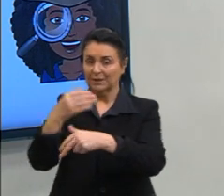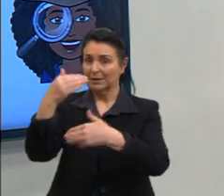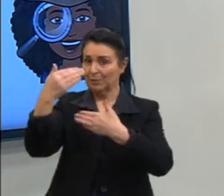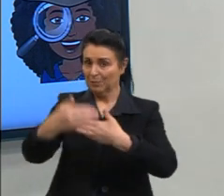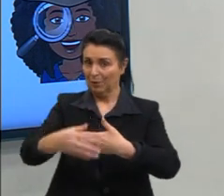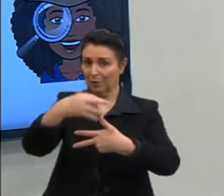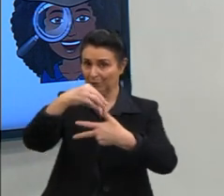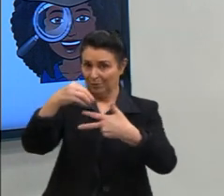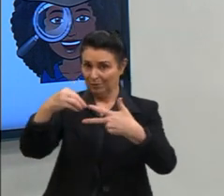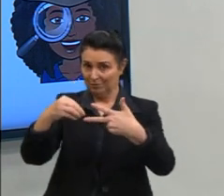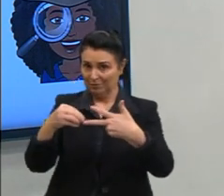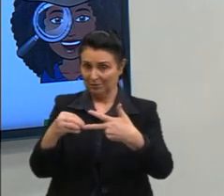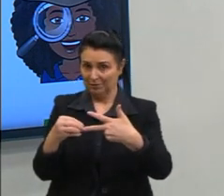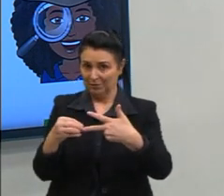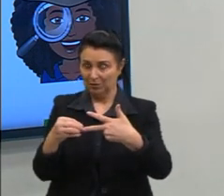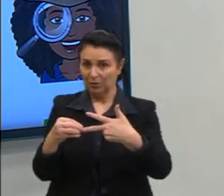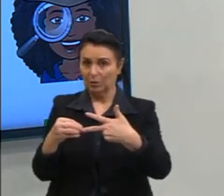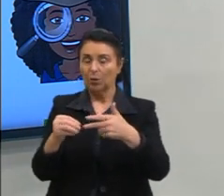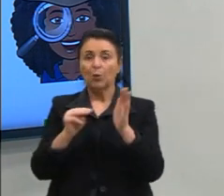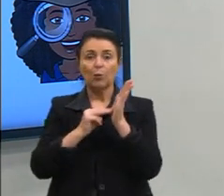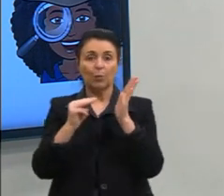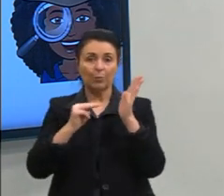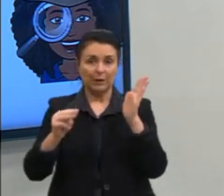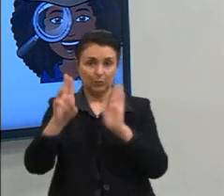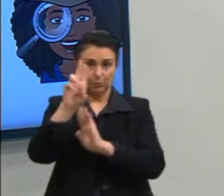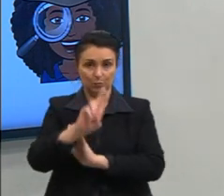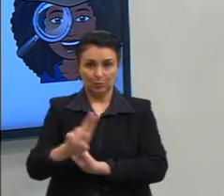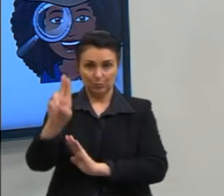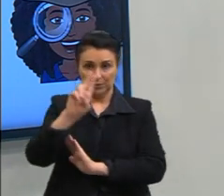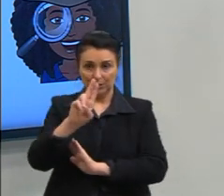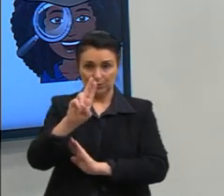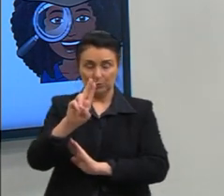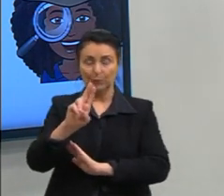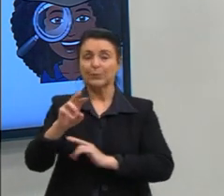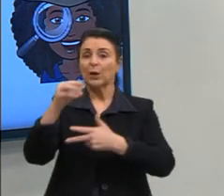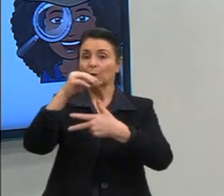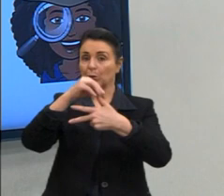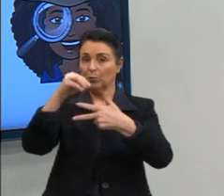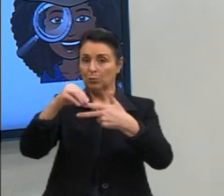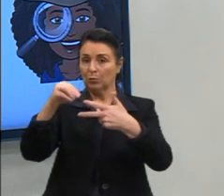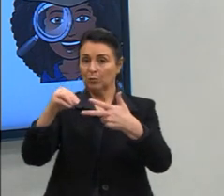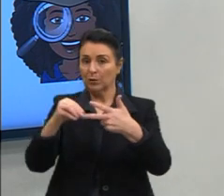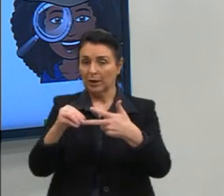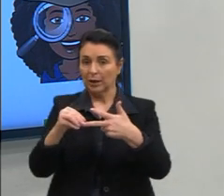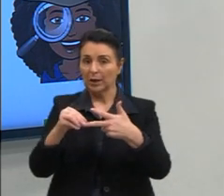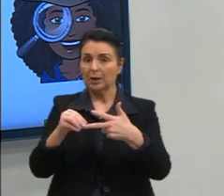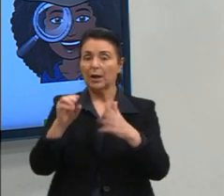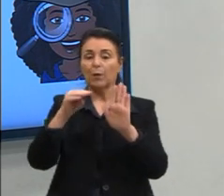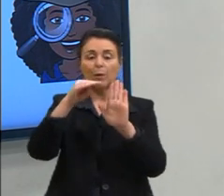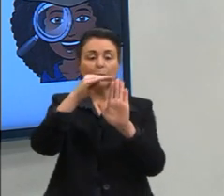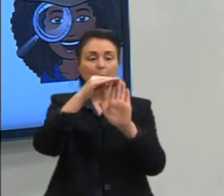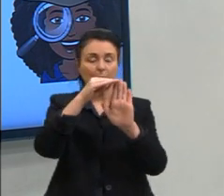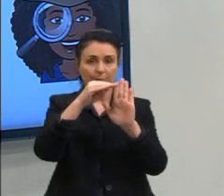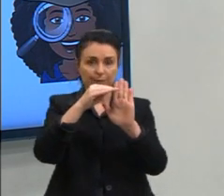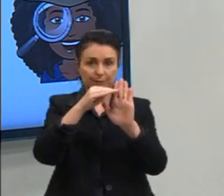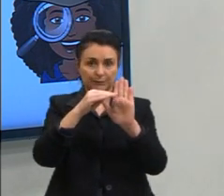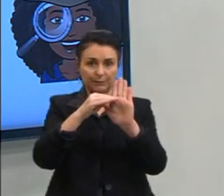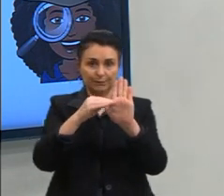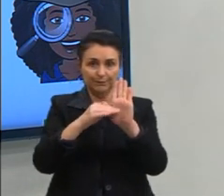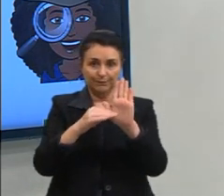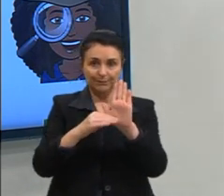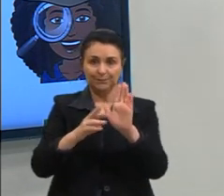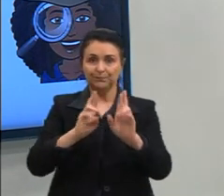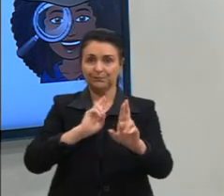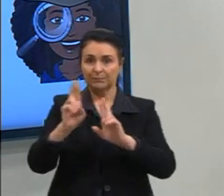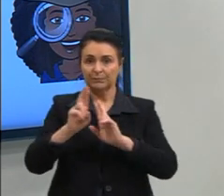o método utilizado pelo ENEM é uma classificação relacionada